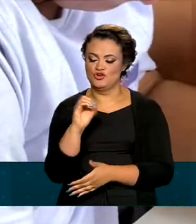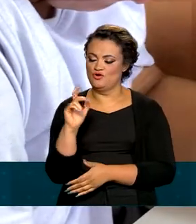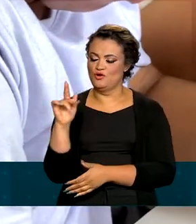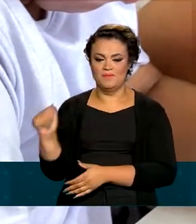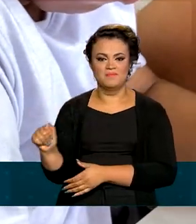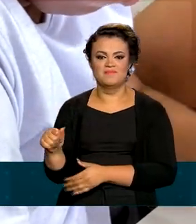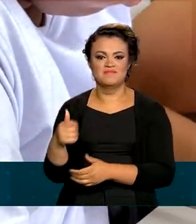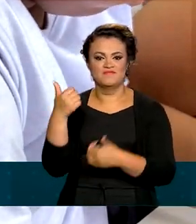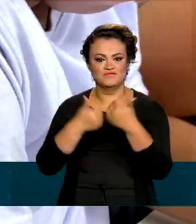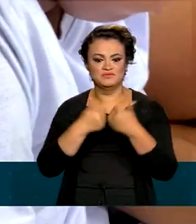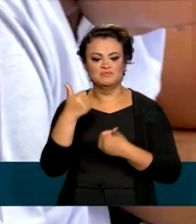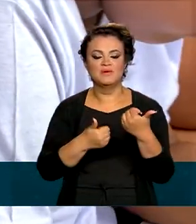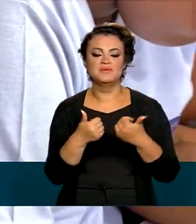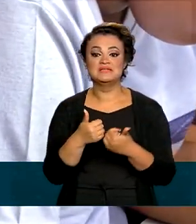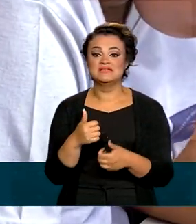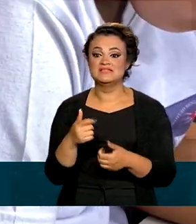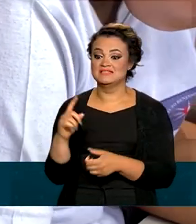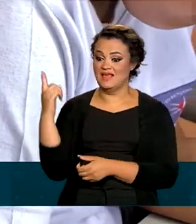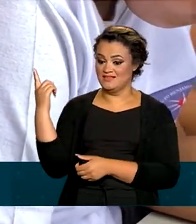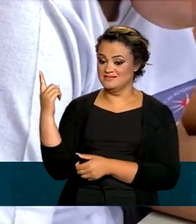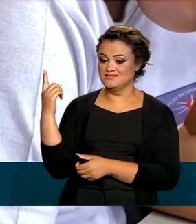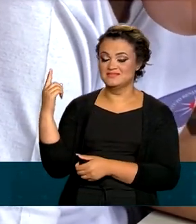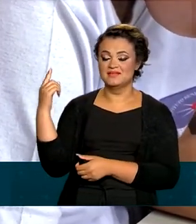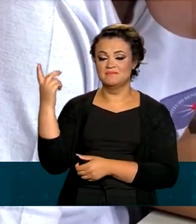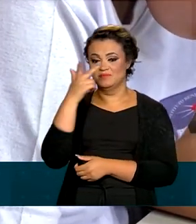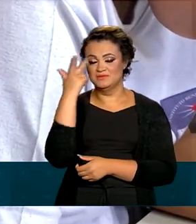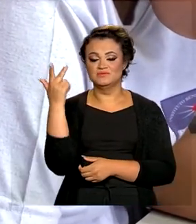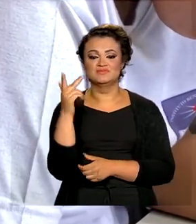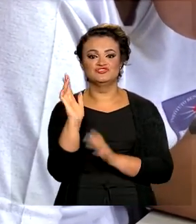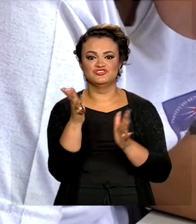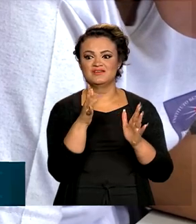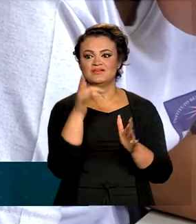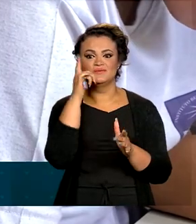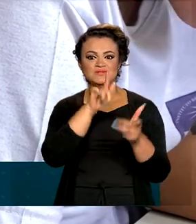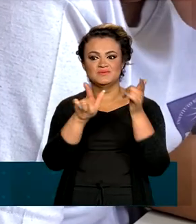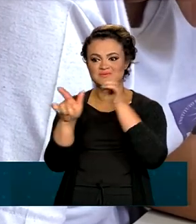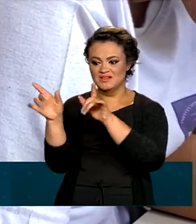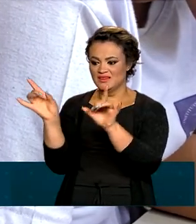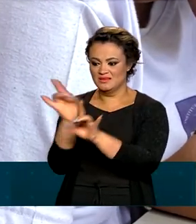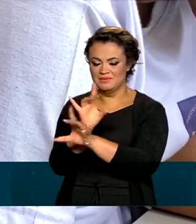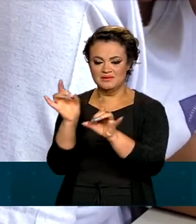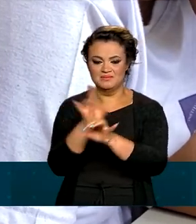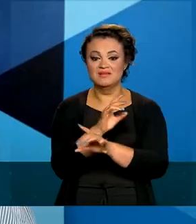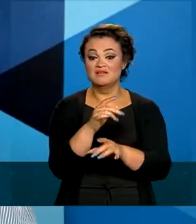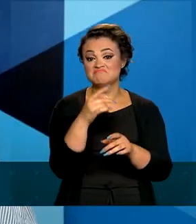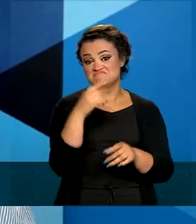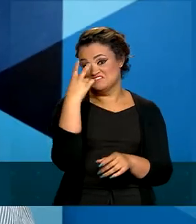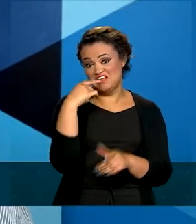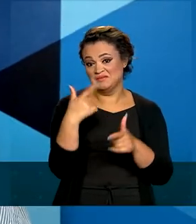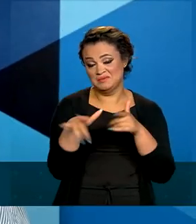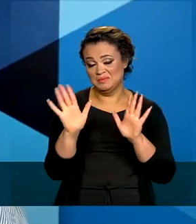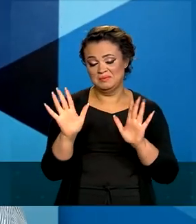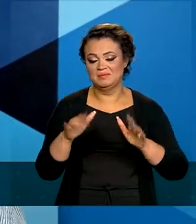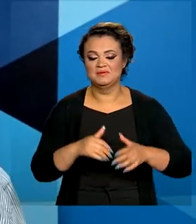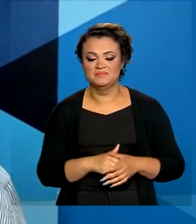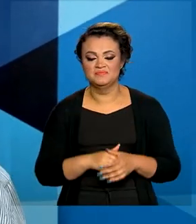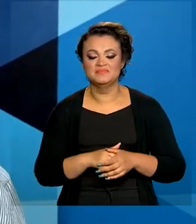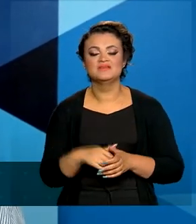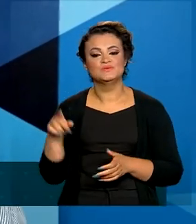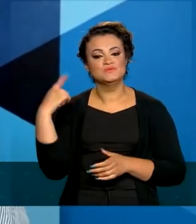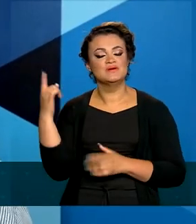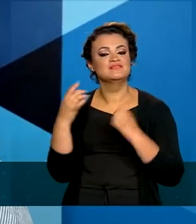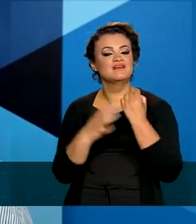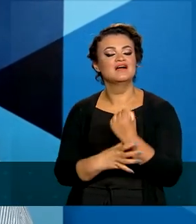e eu acho que tem muita pessoa já completando o álbum que não enxerga. Isso é que é